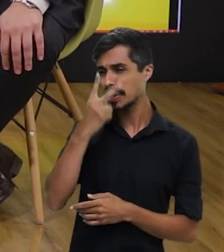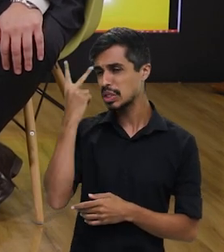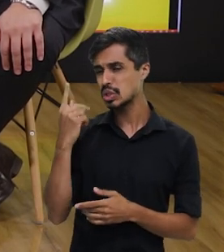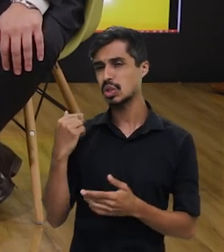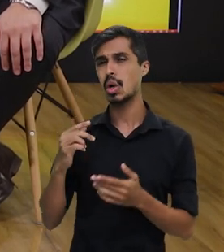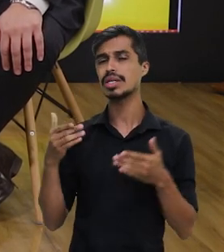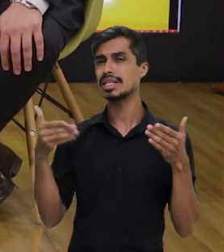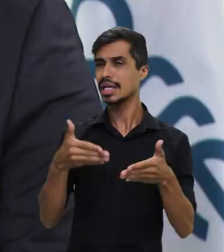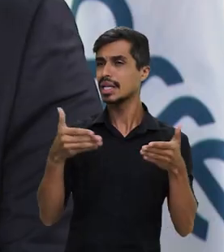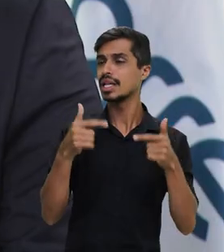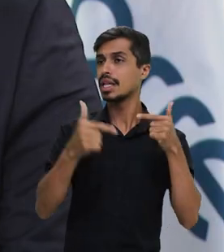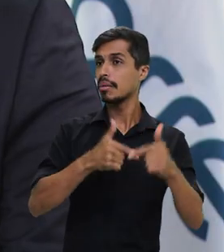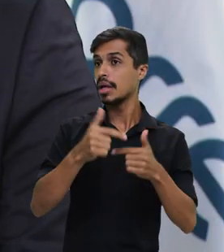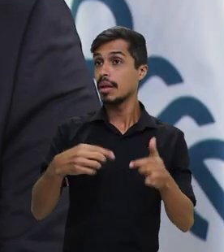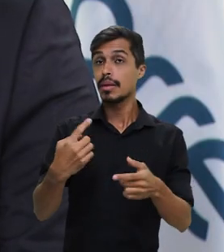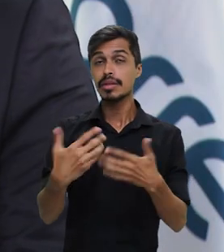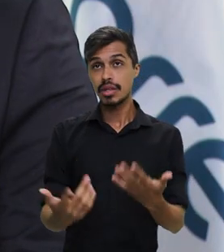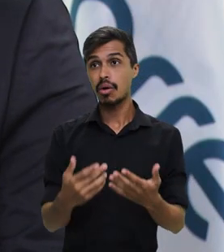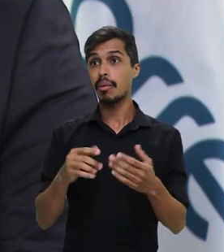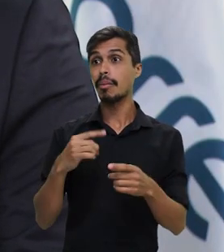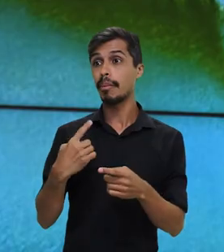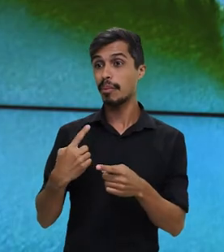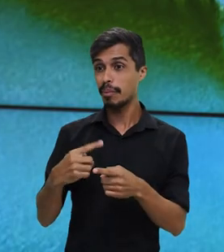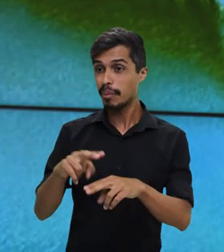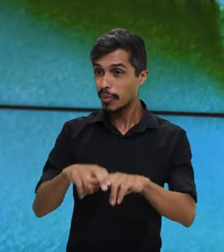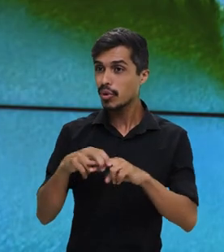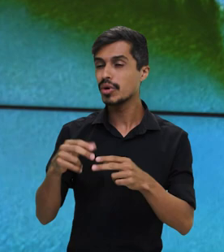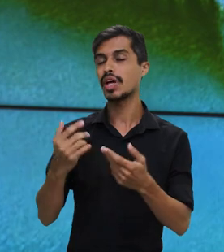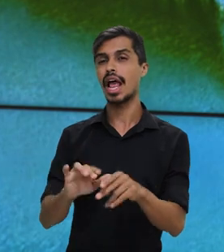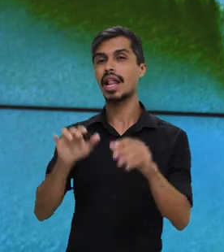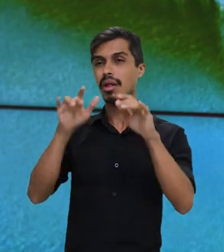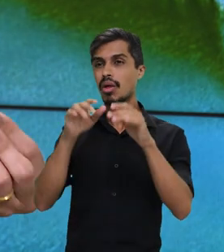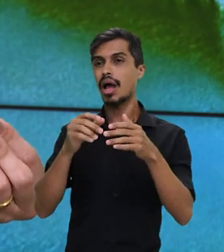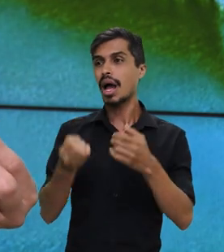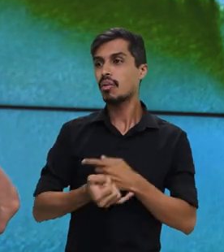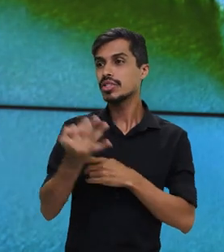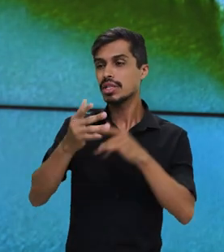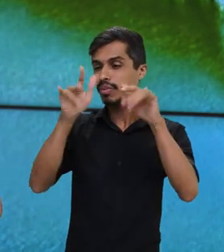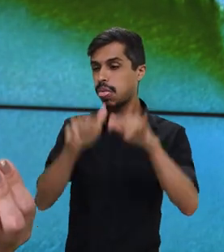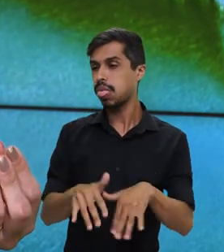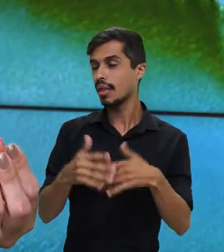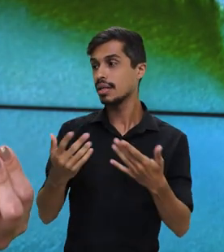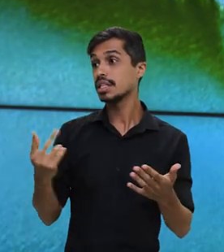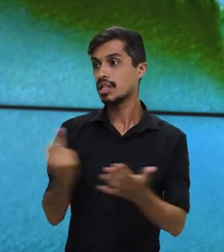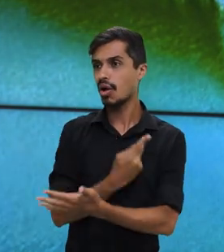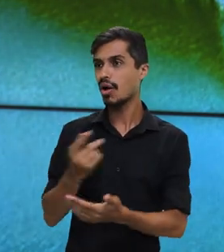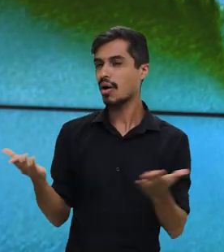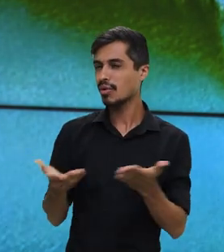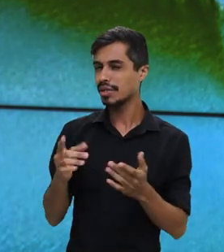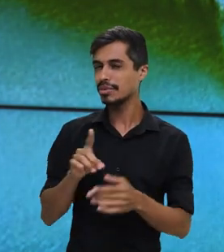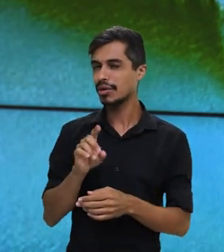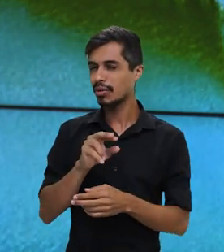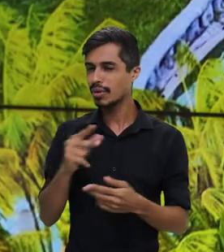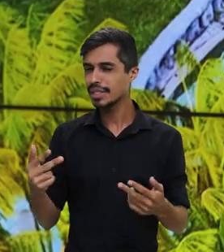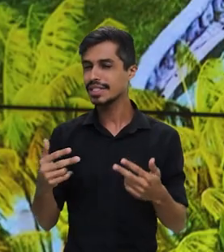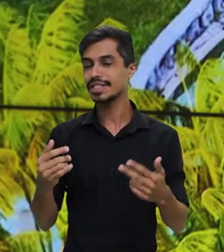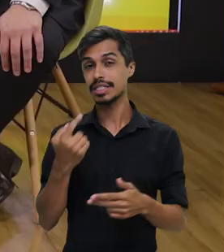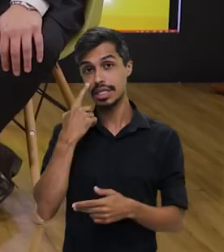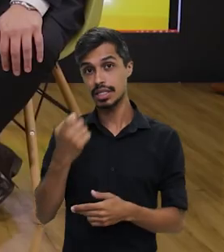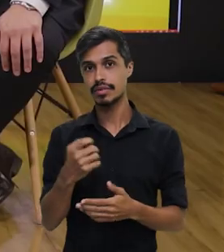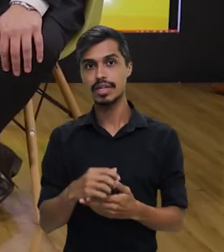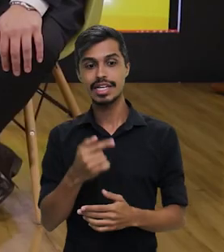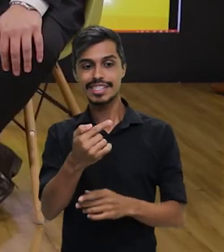desvalorização do quadro funcional. E algo muito importante para eles aconteceu agora. Depois de sete anos,